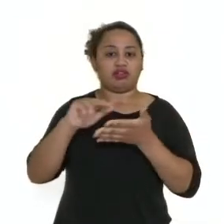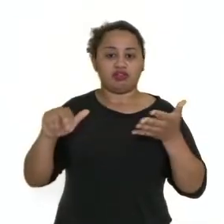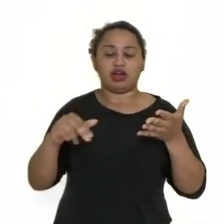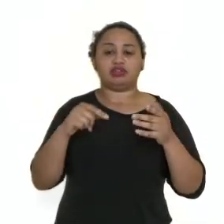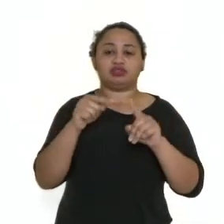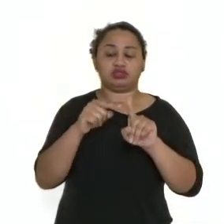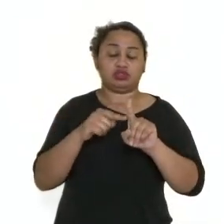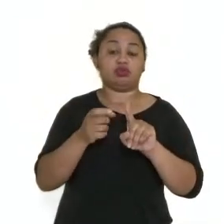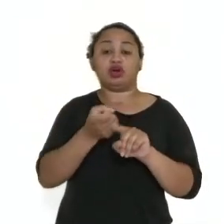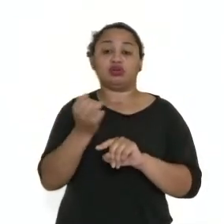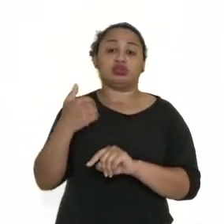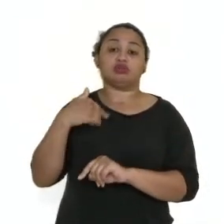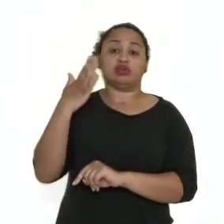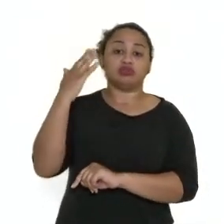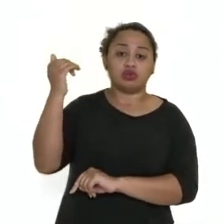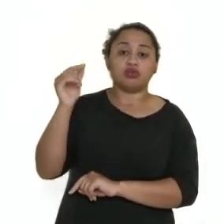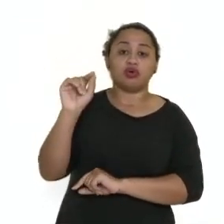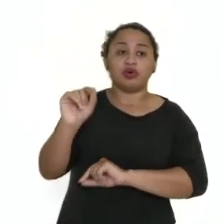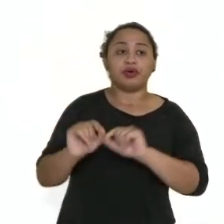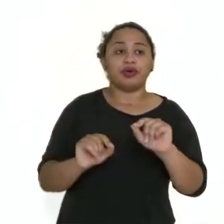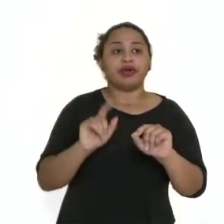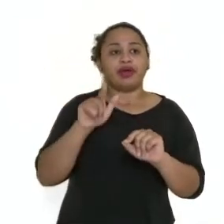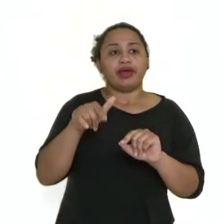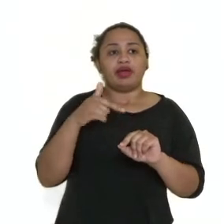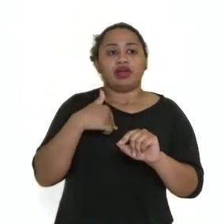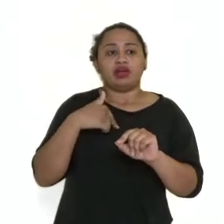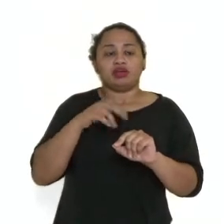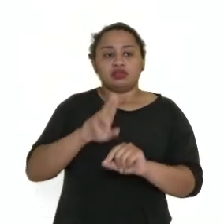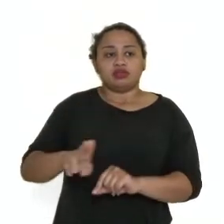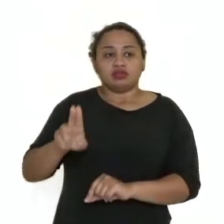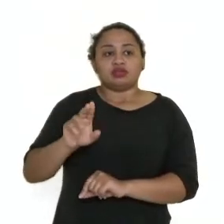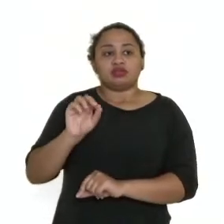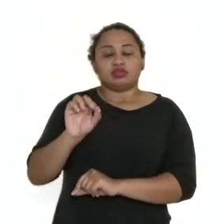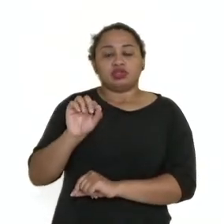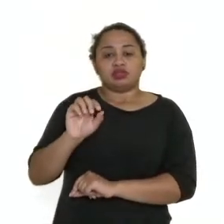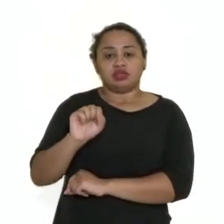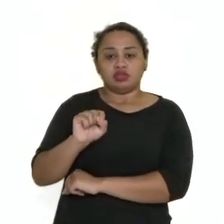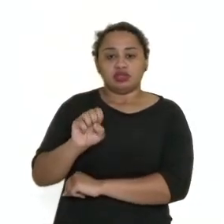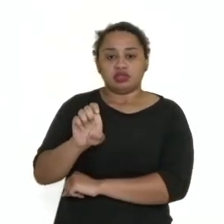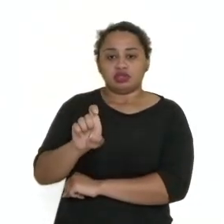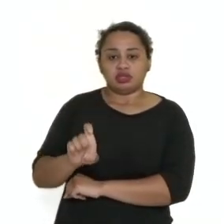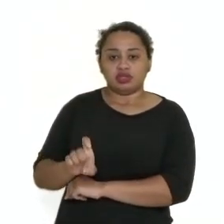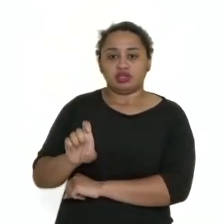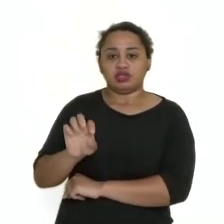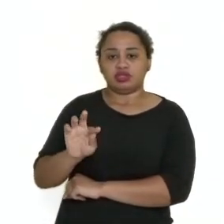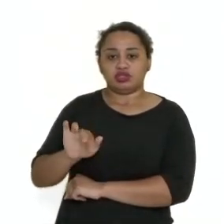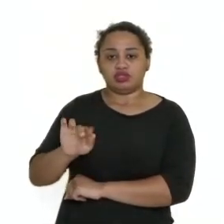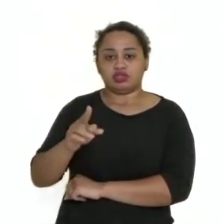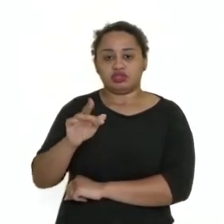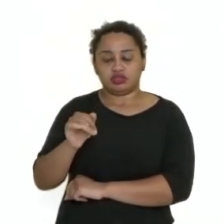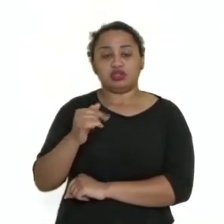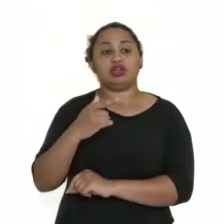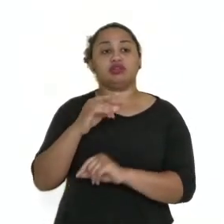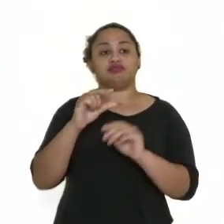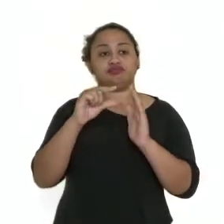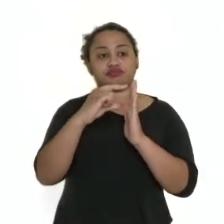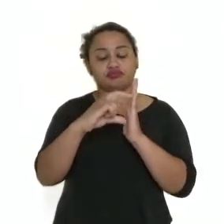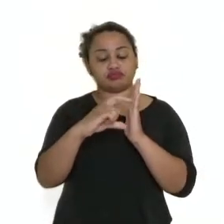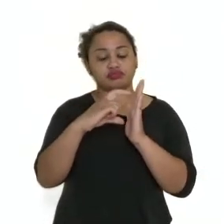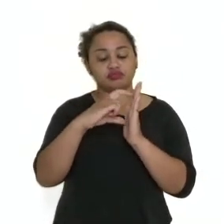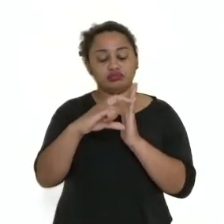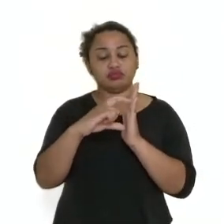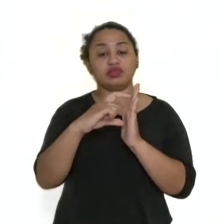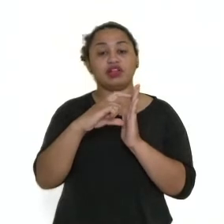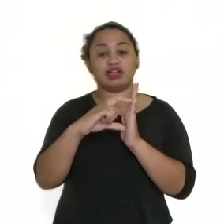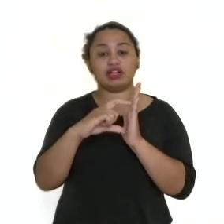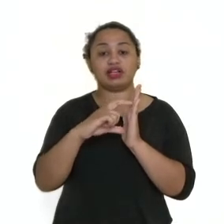populares, principalmente utilizando ali a cestilha, onde cada estrofe é formada por seis versos e